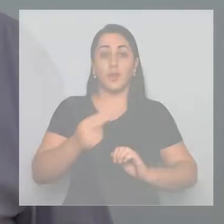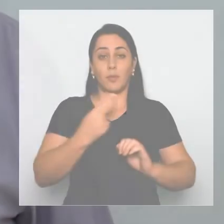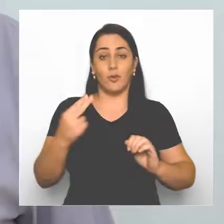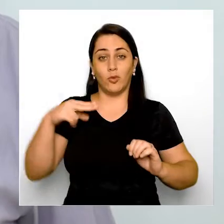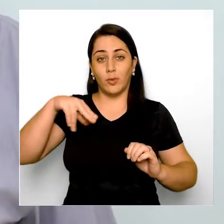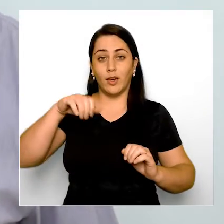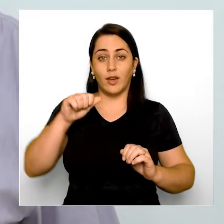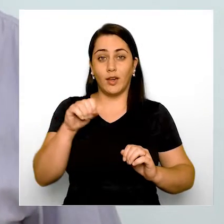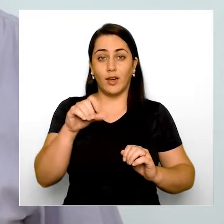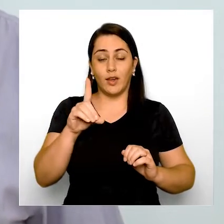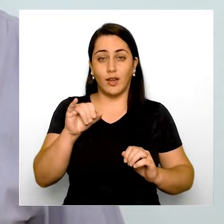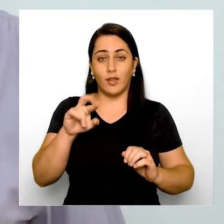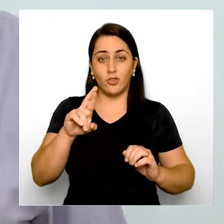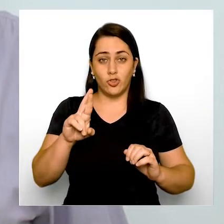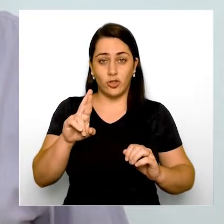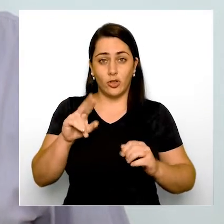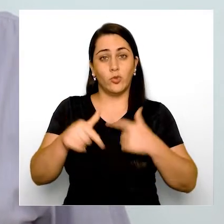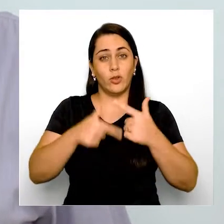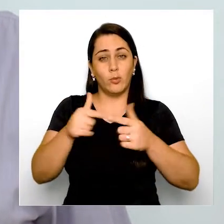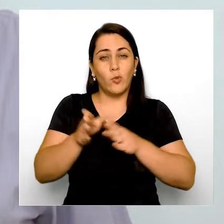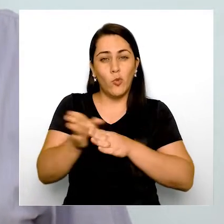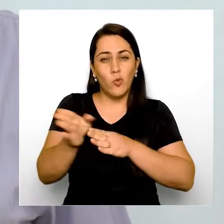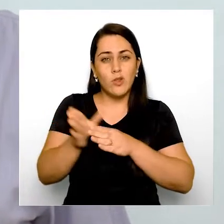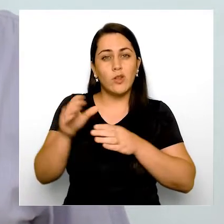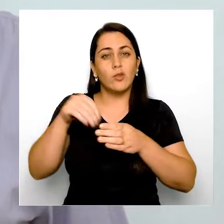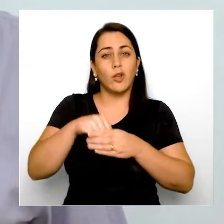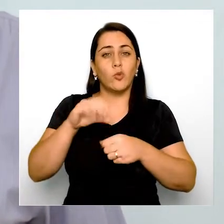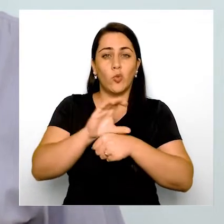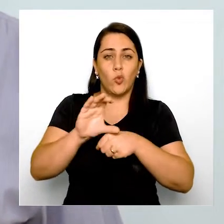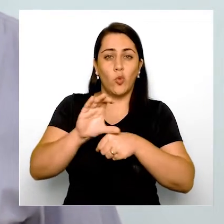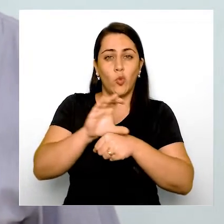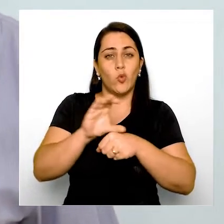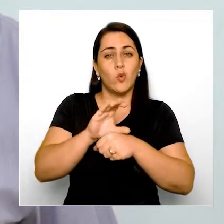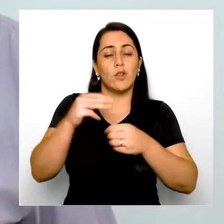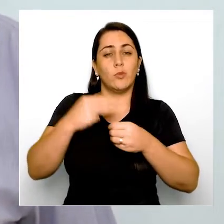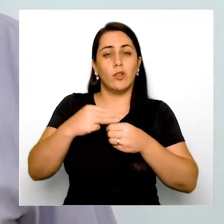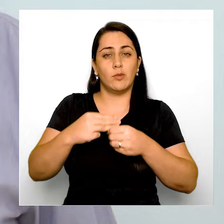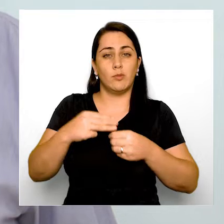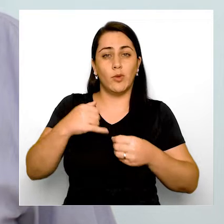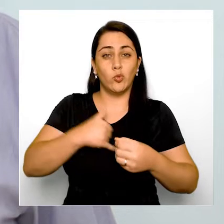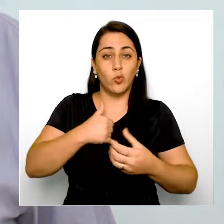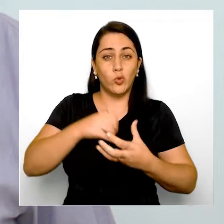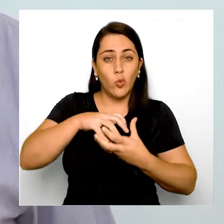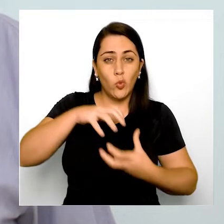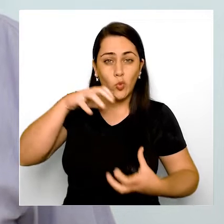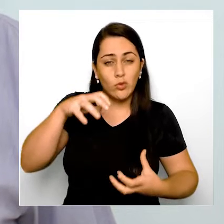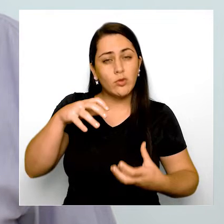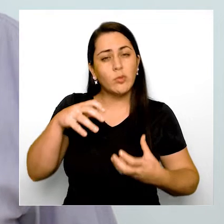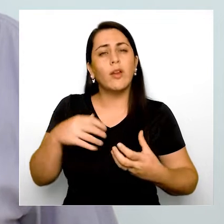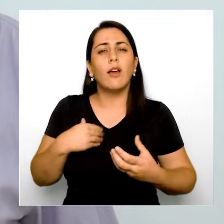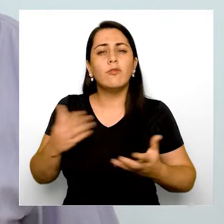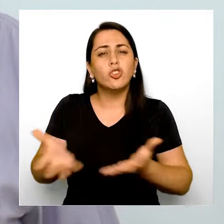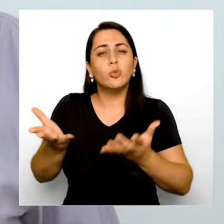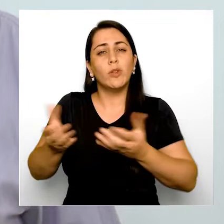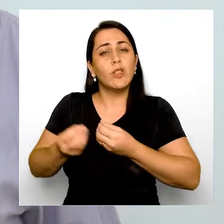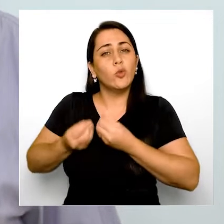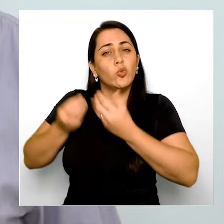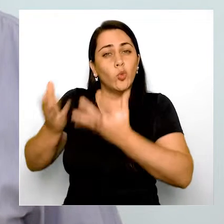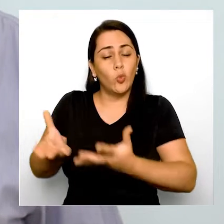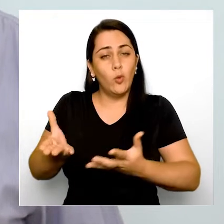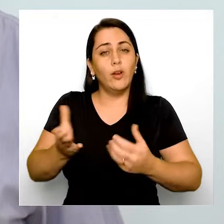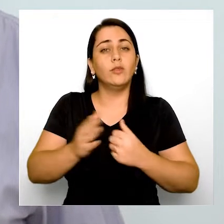Meu nome é Nadeira Amaral, estou como conselheiro do Grande Conselho Municipal do Idoso e estou aqui para incentivar a doação